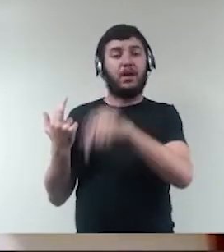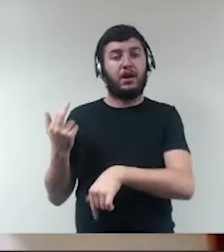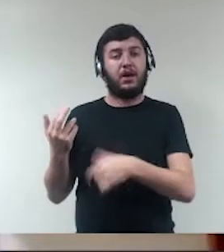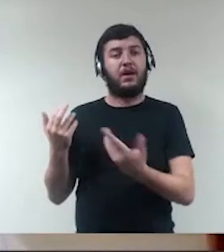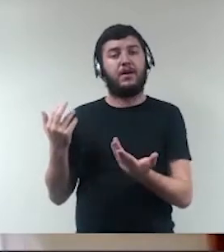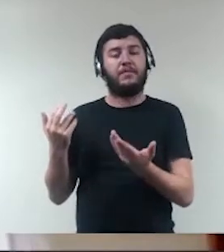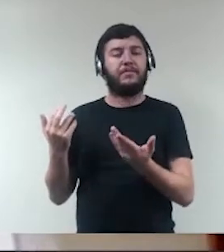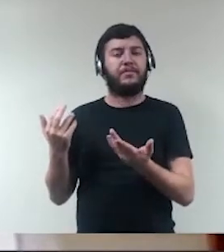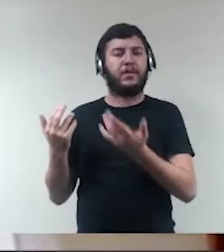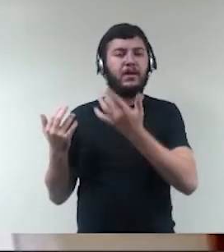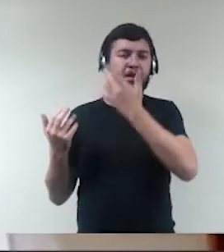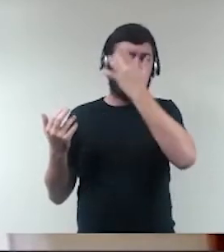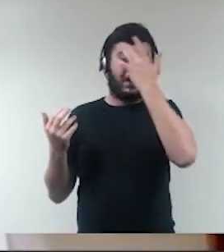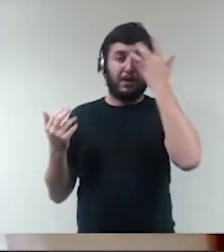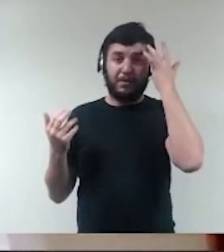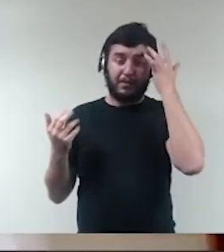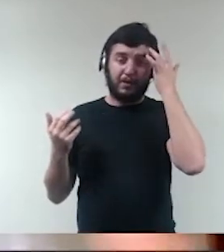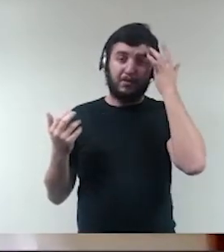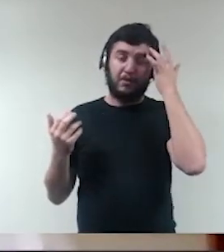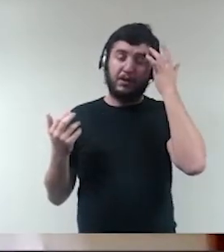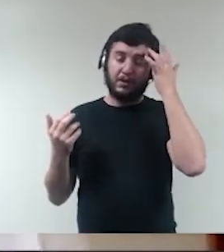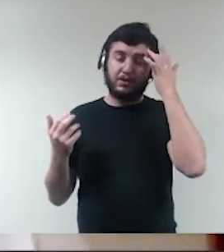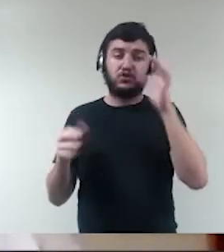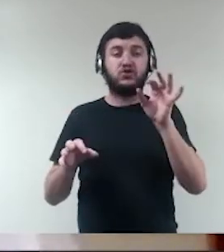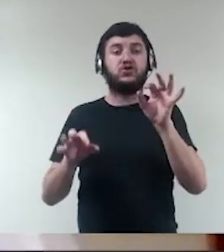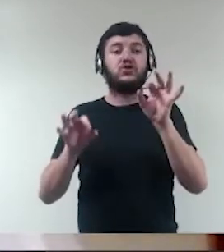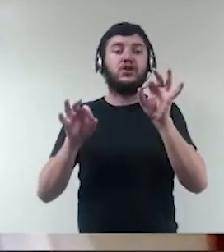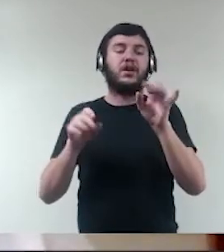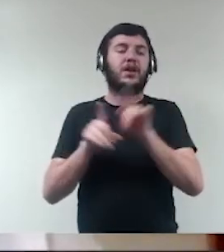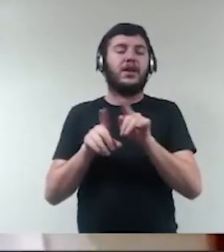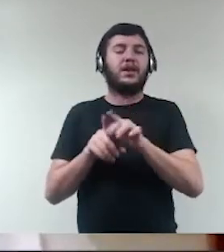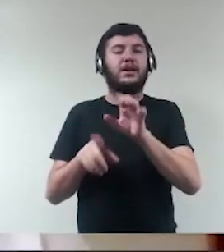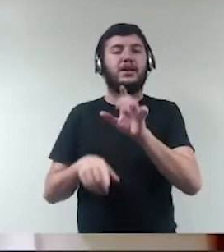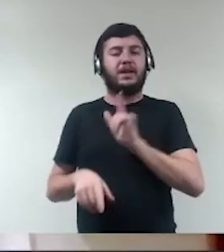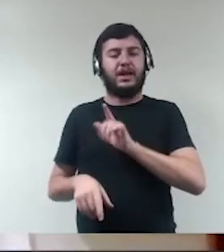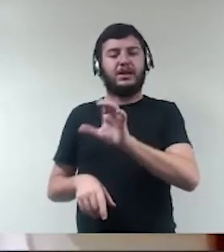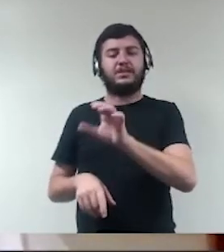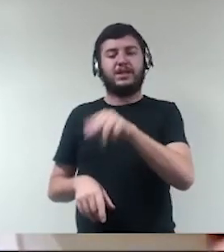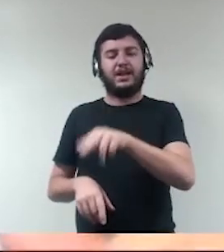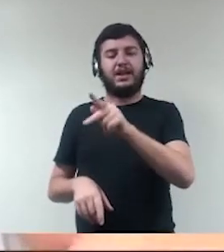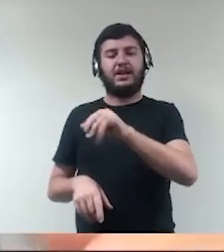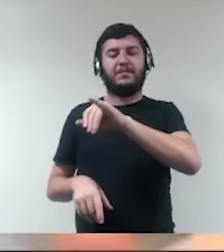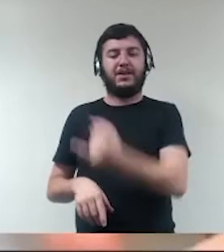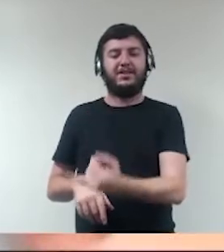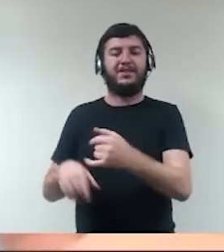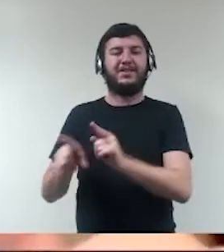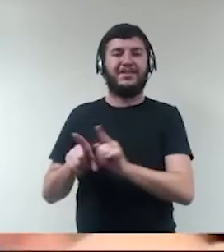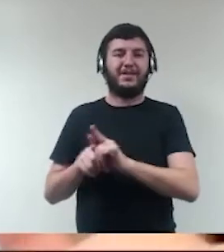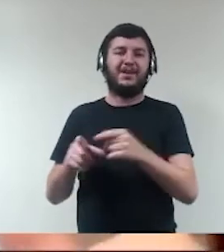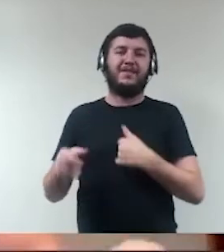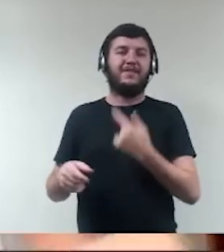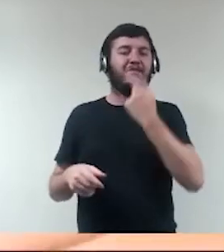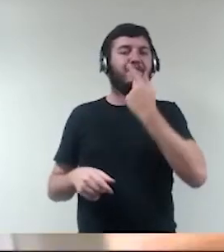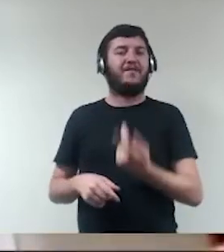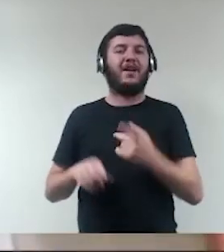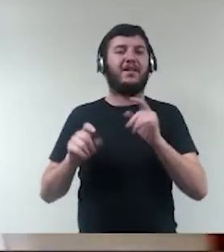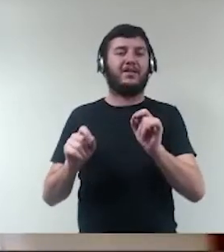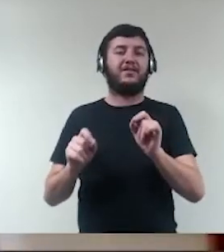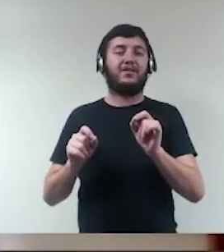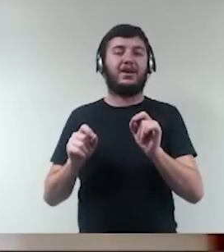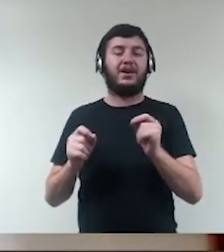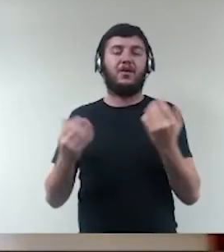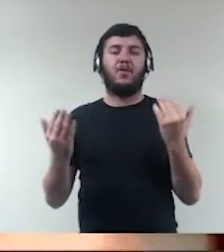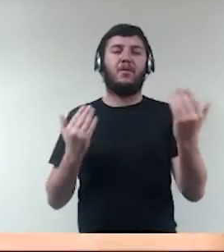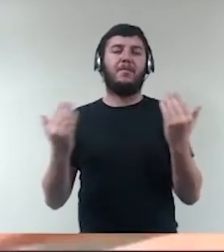das pessoas jurídicas no que se refere ao trato com a coisa pública. Inclusive, se fizermos uma